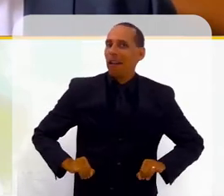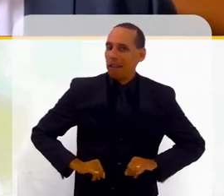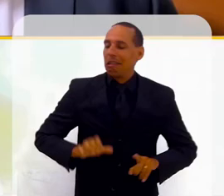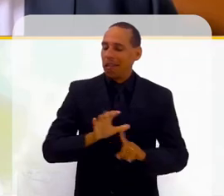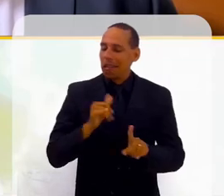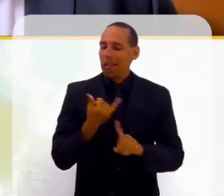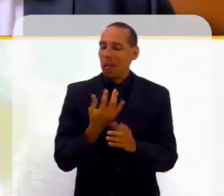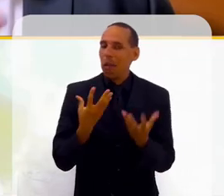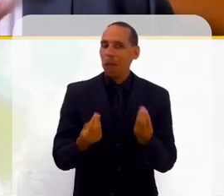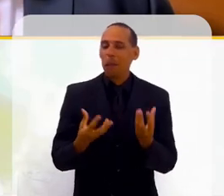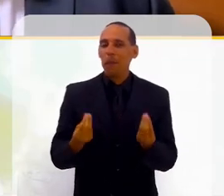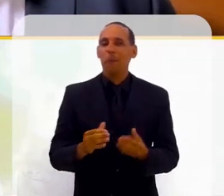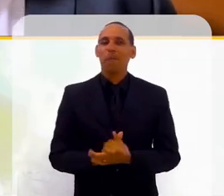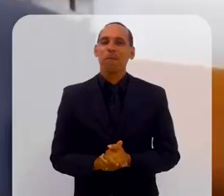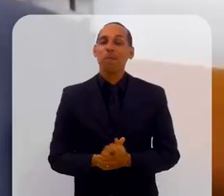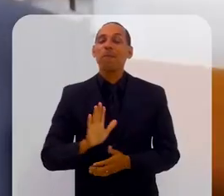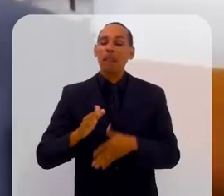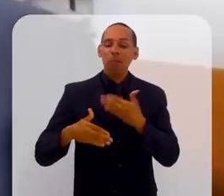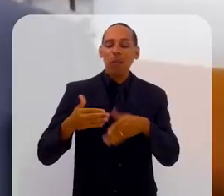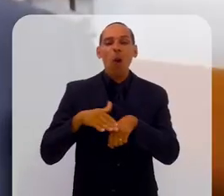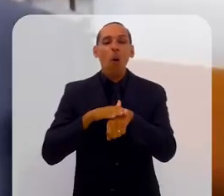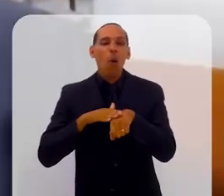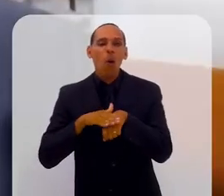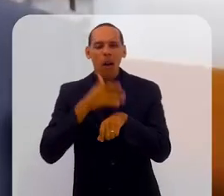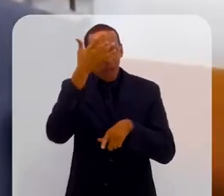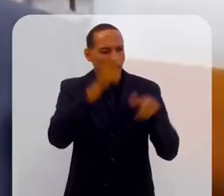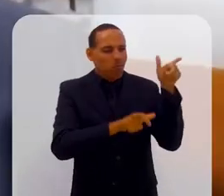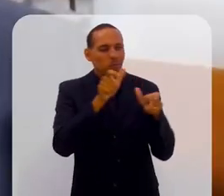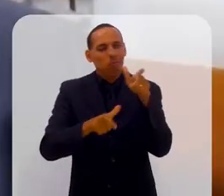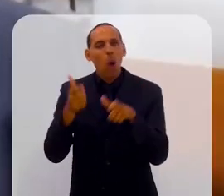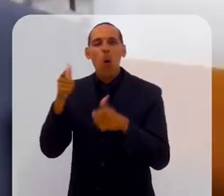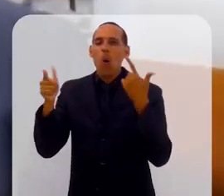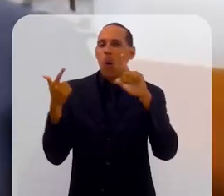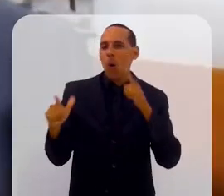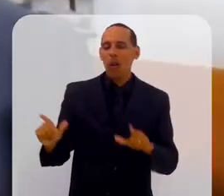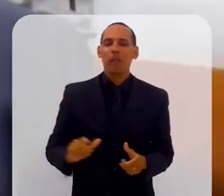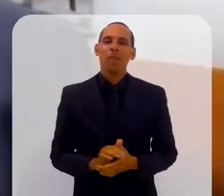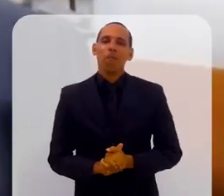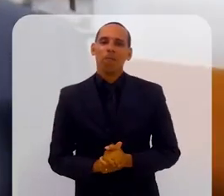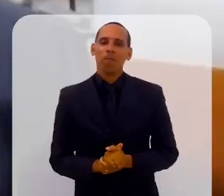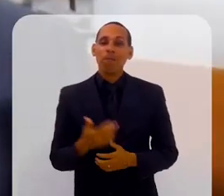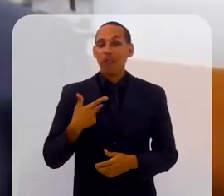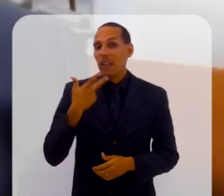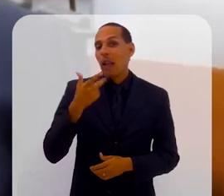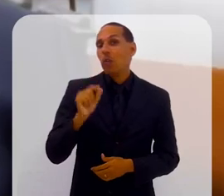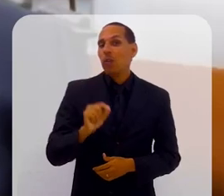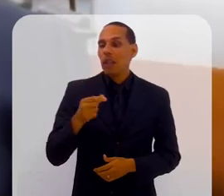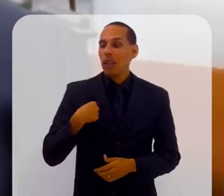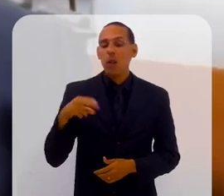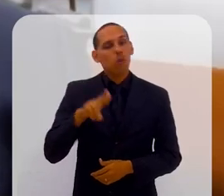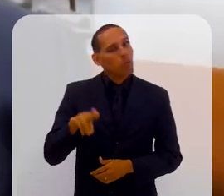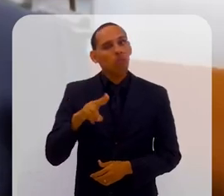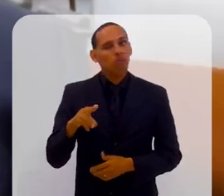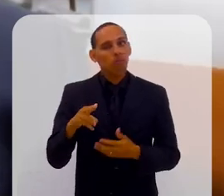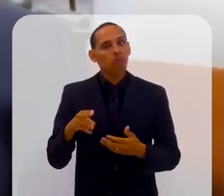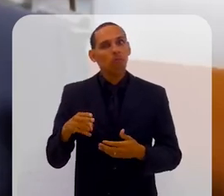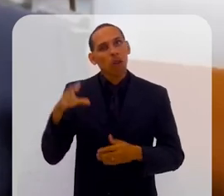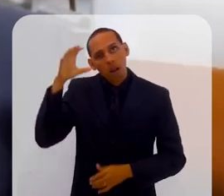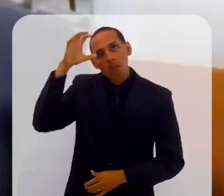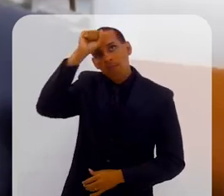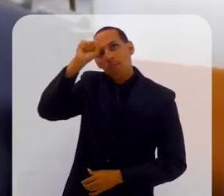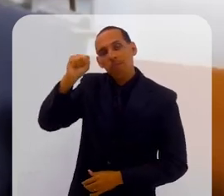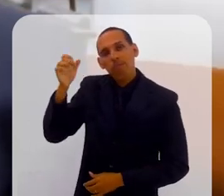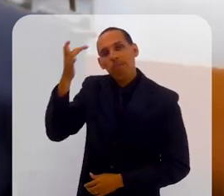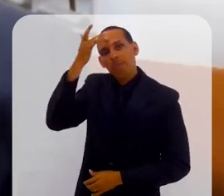E até conversando depois com outras pessoas, eu falo assim, como eu usei isso? Na verdade,